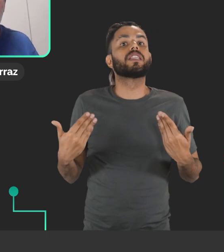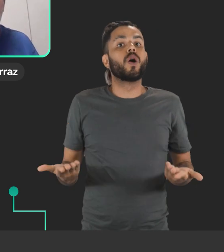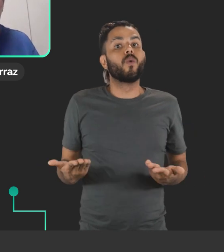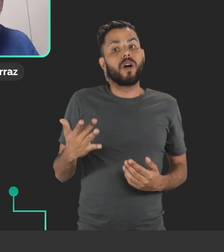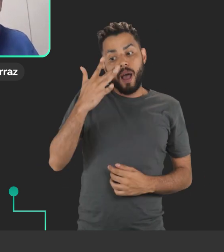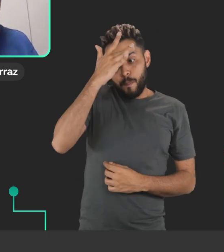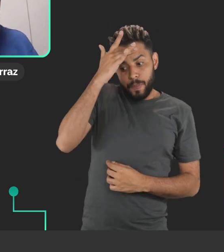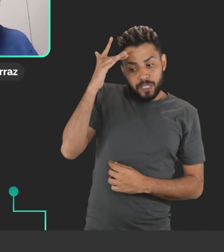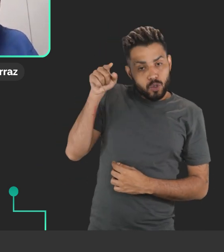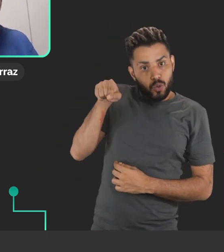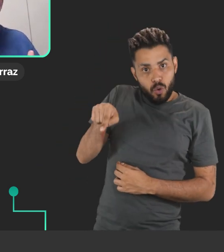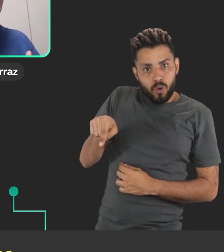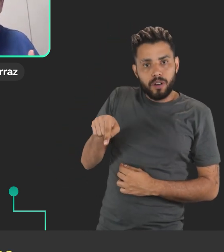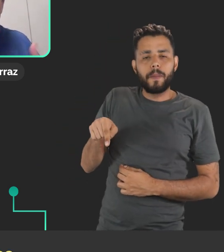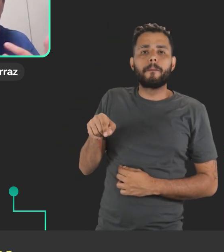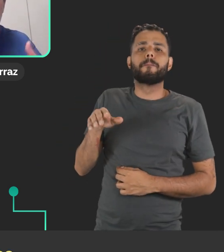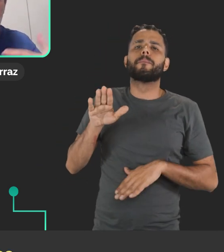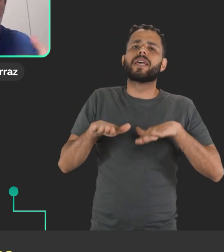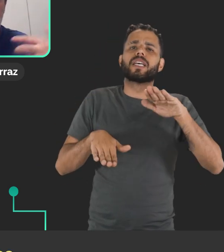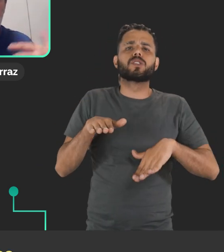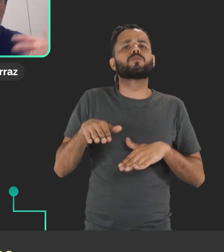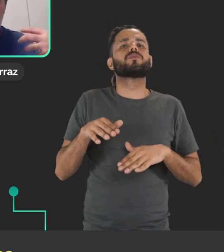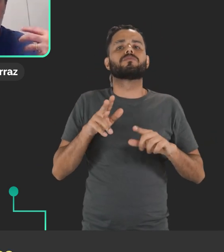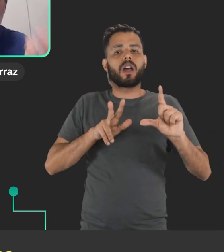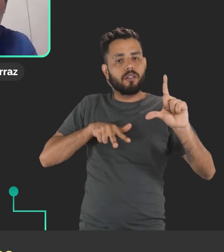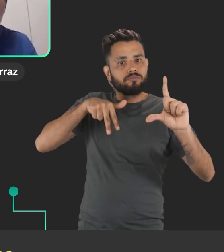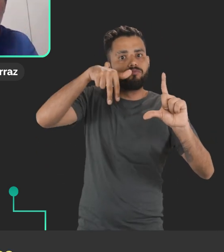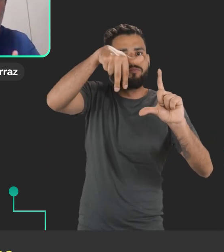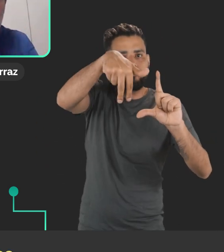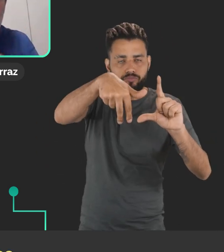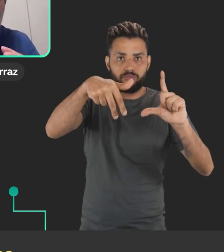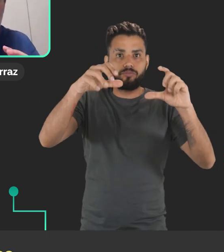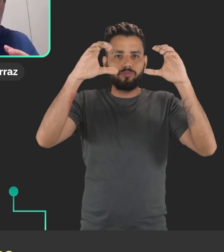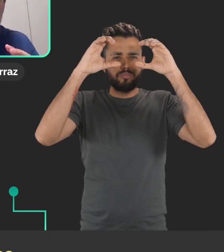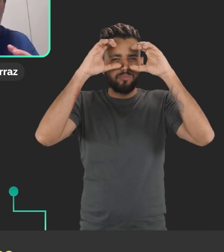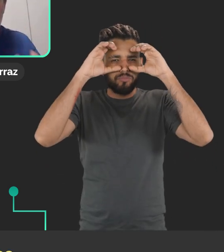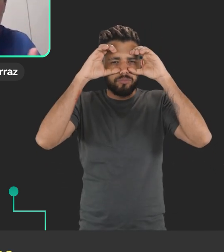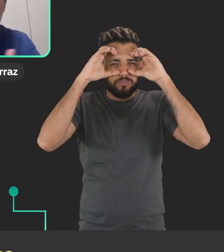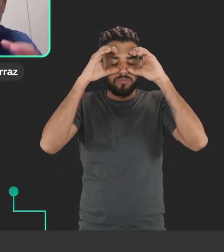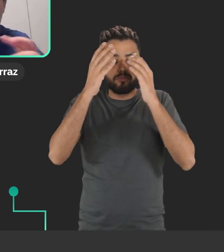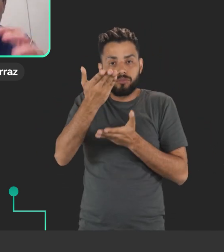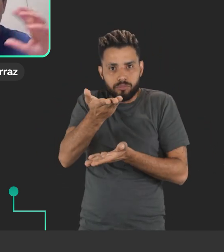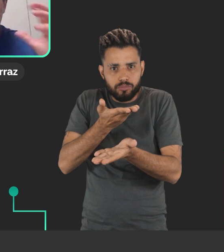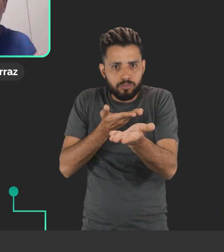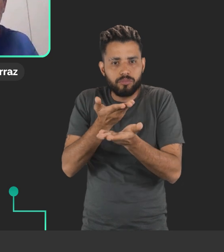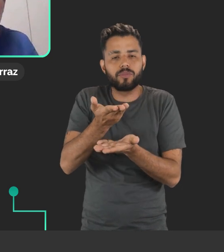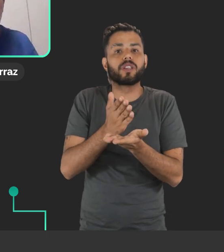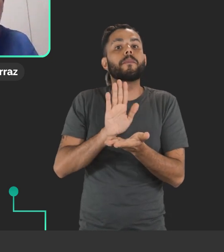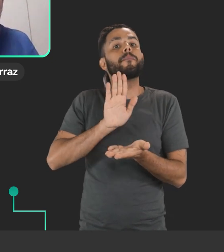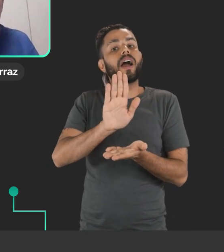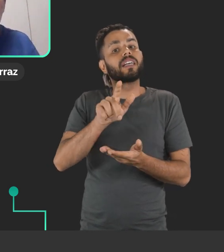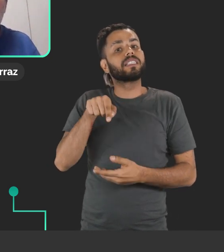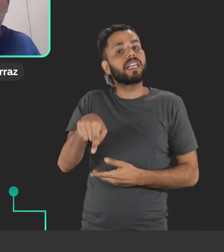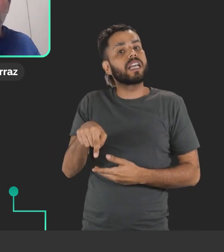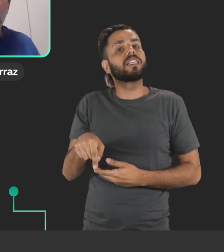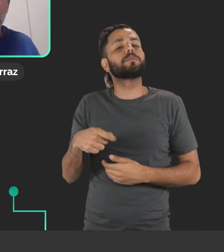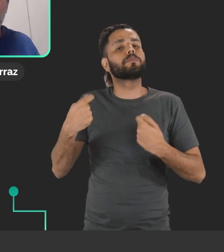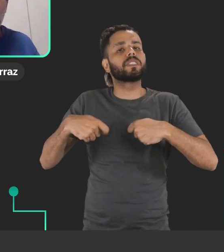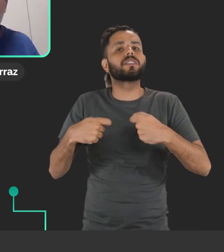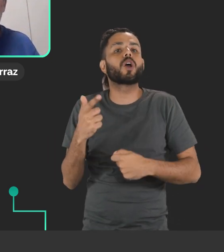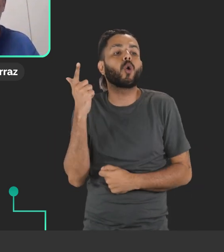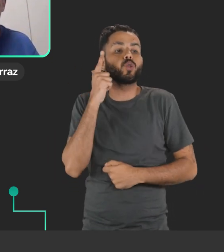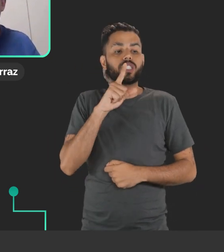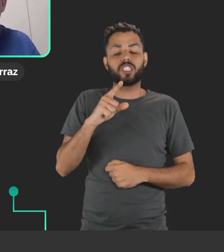permitir que o usuário, mesmo que ele está utilizando esse ambiente de interação imersivo, mas ele possa